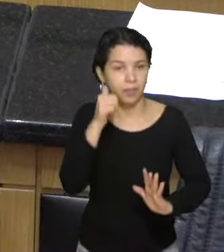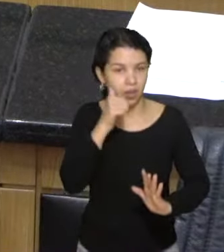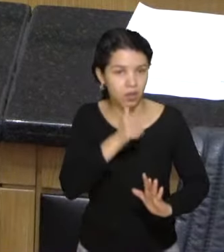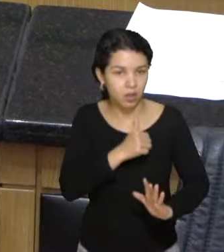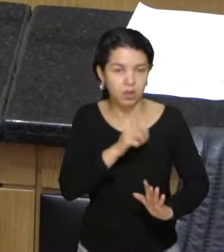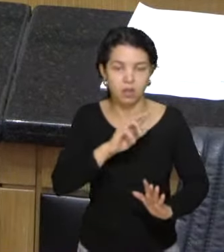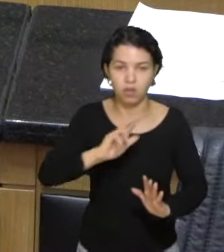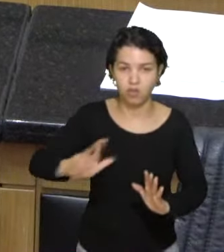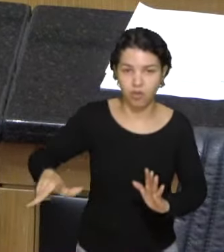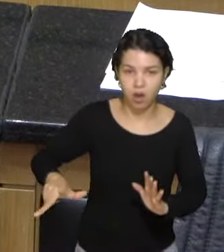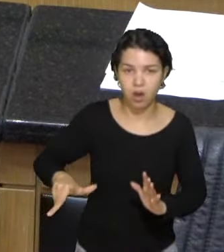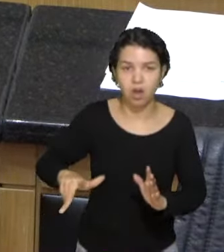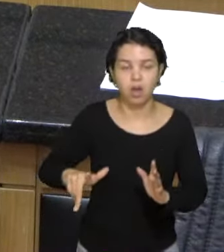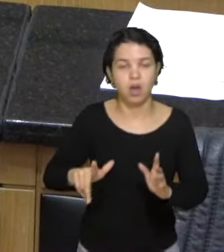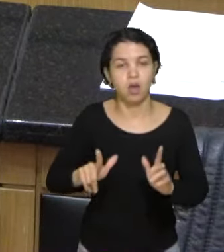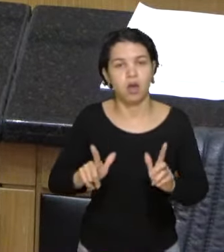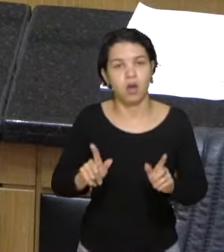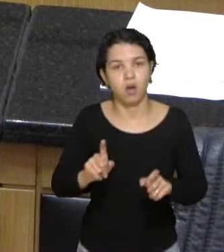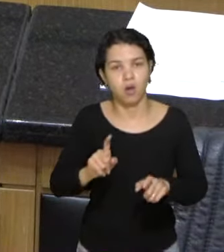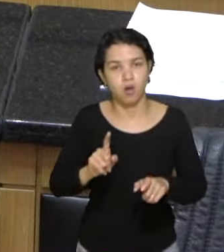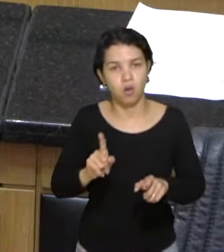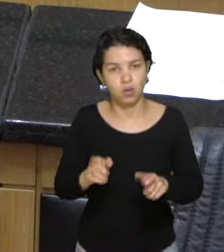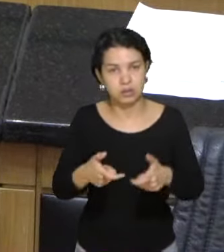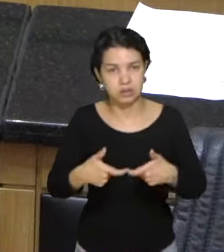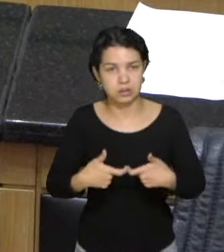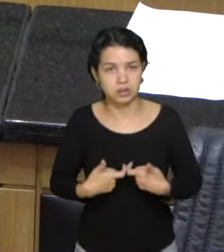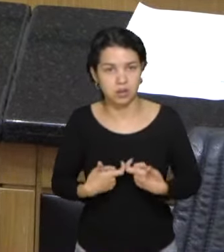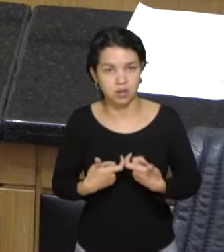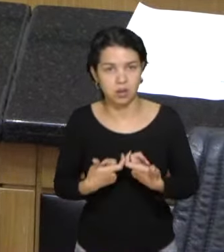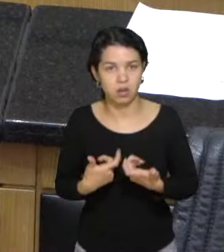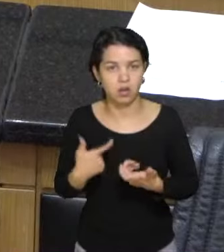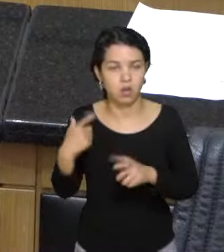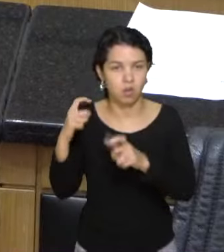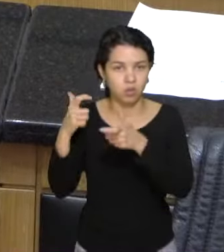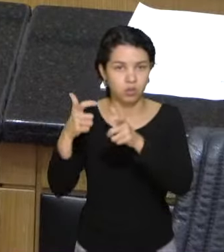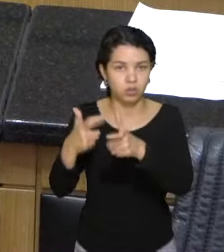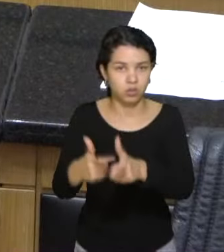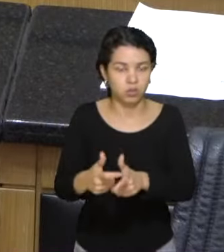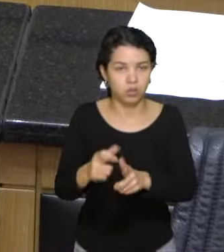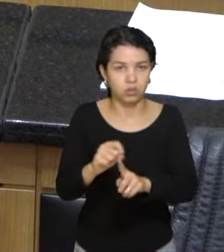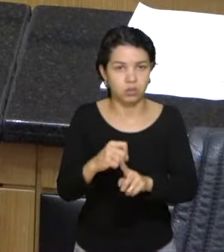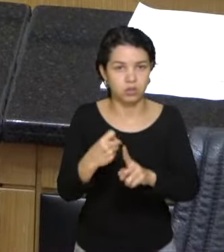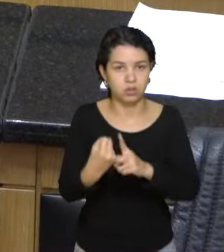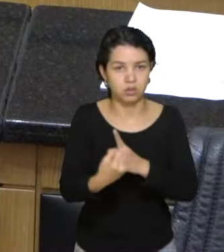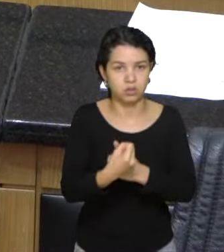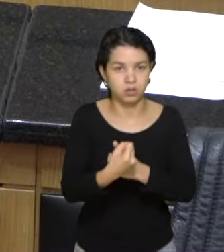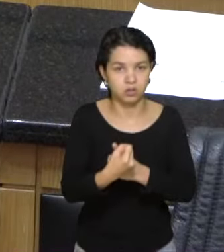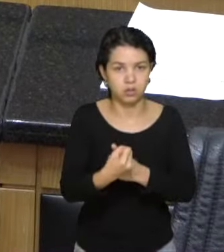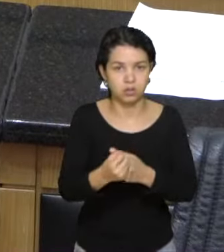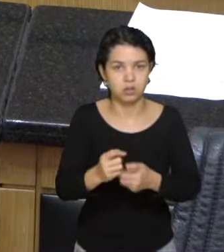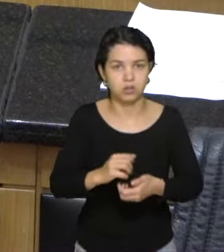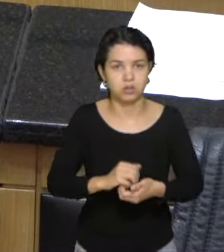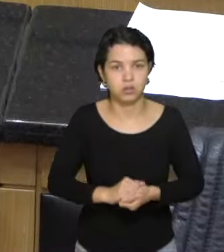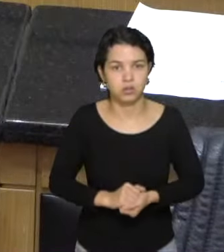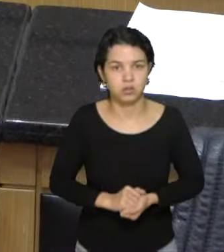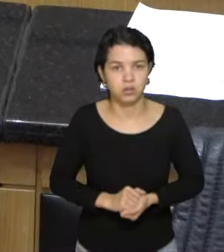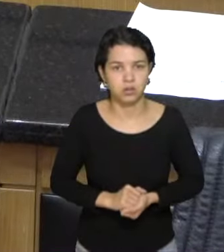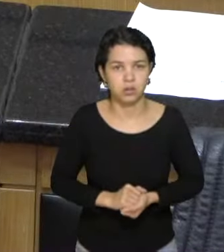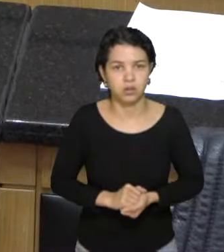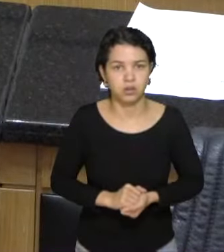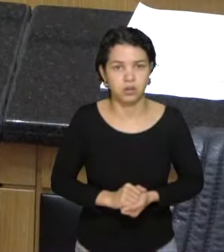que o sexo é uma construção social. E, infelizmente, a Secretaria Municipal,